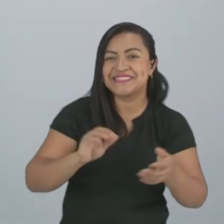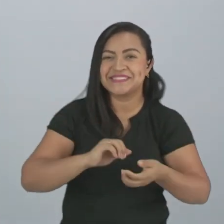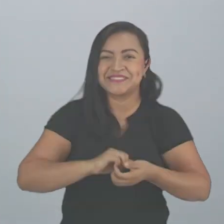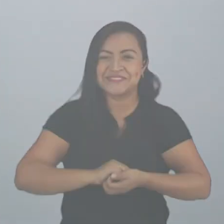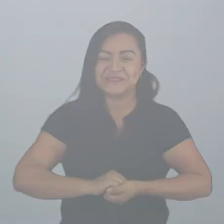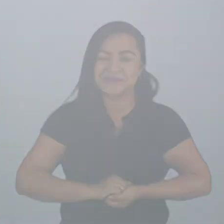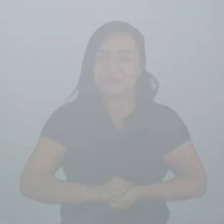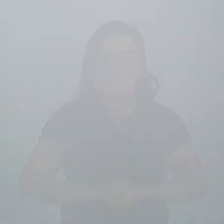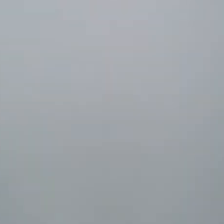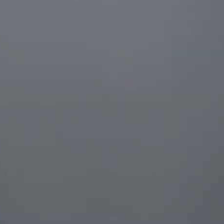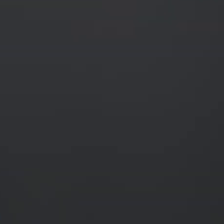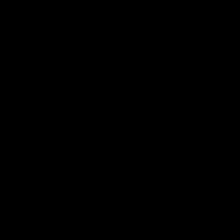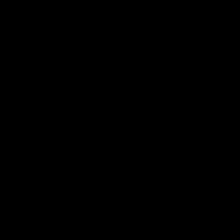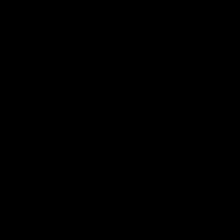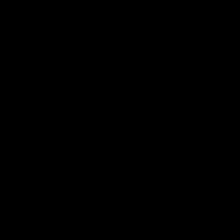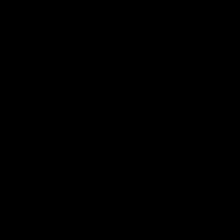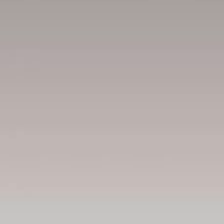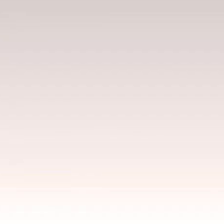Tchau, tchau.